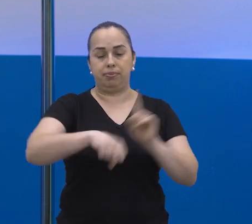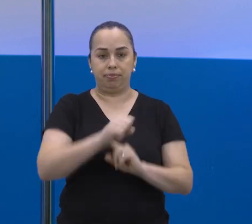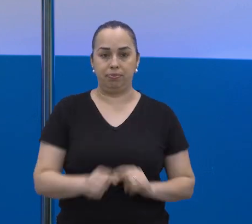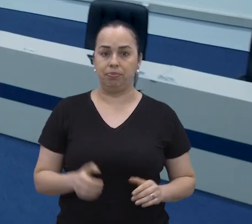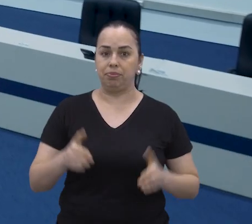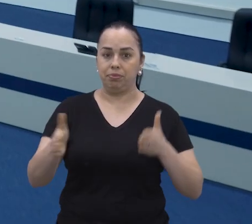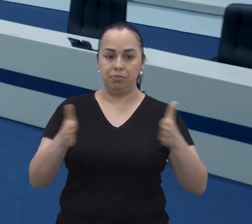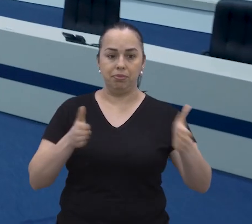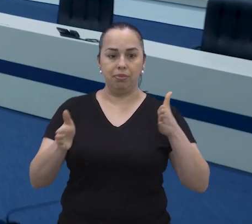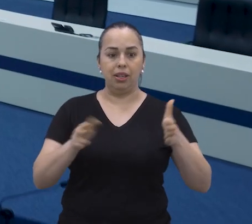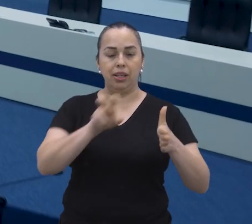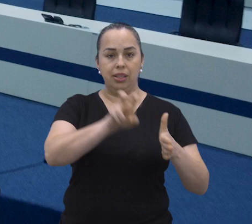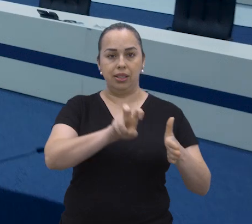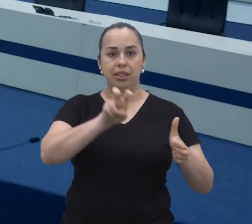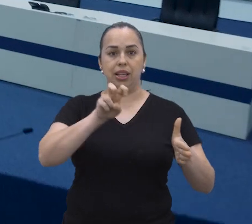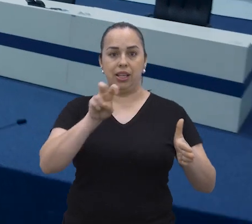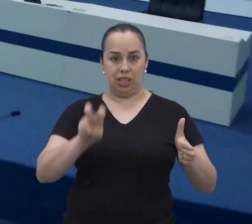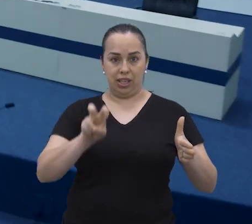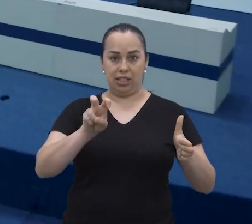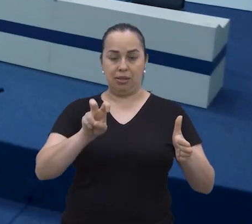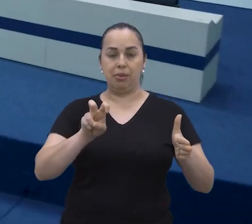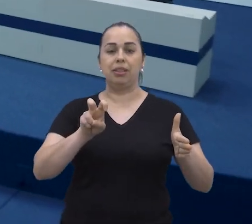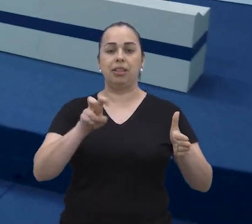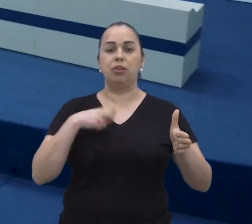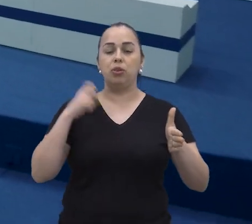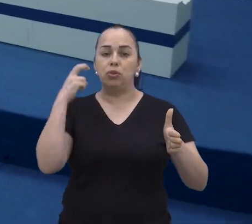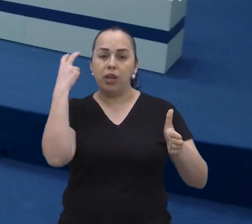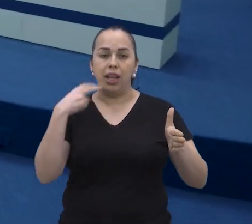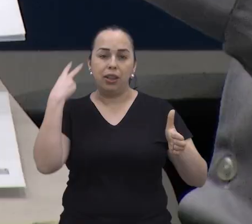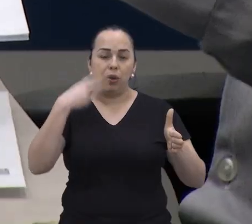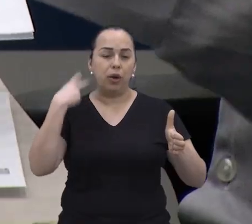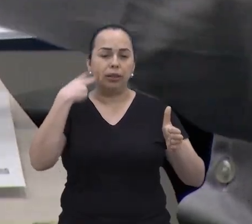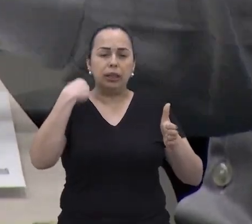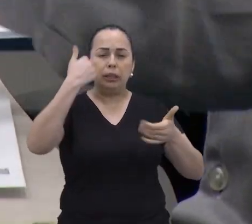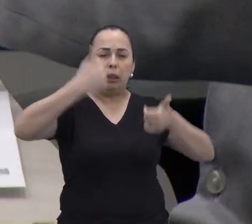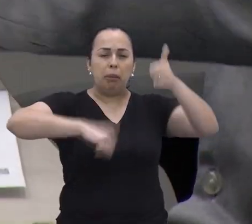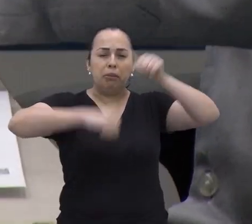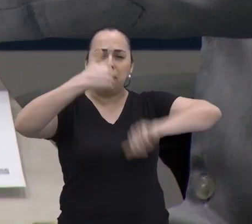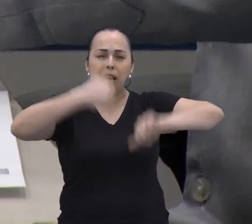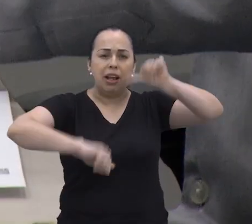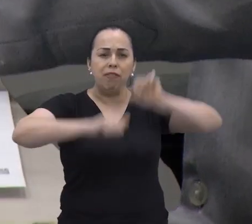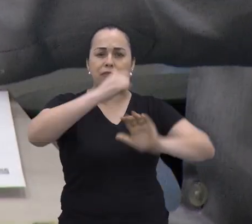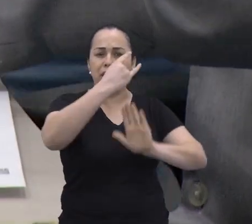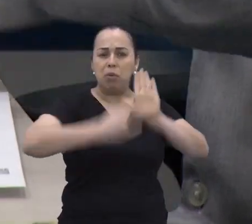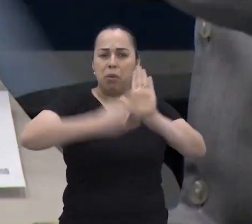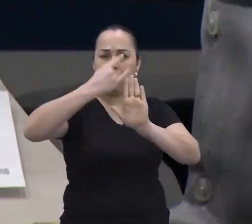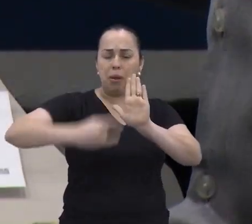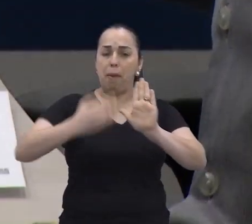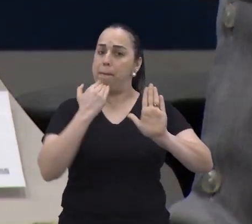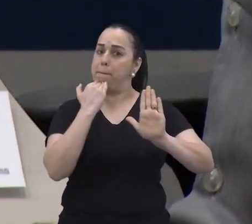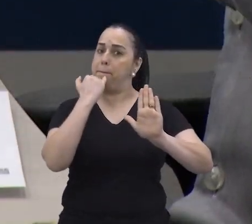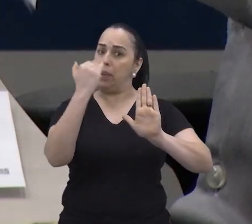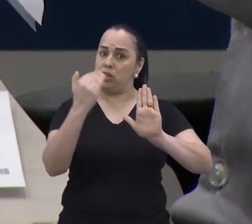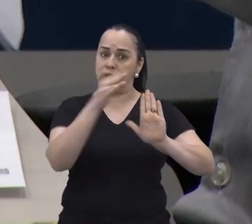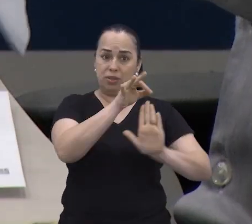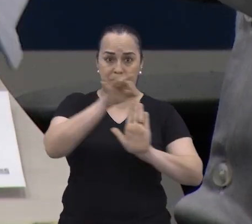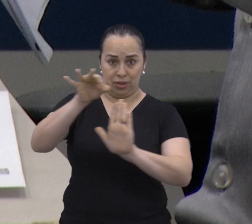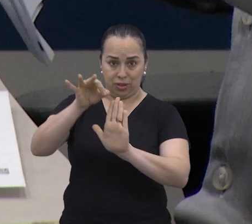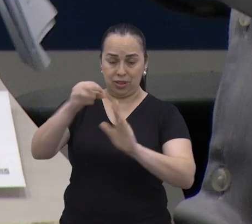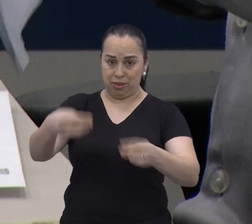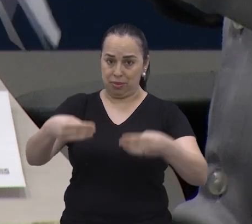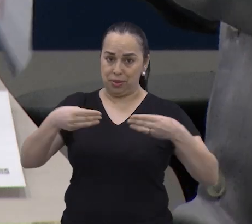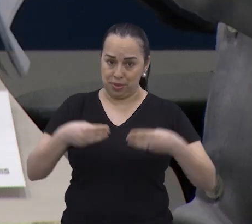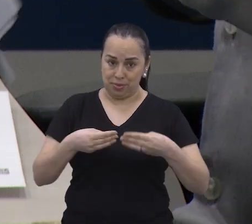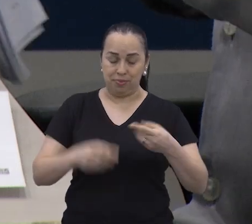público. Durante a 50ª sessão do ano, os parlamentares apreciaram uma série de documentos entre requerimentos,